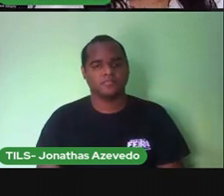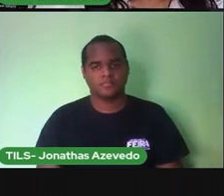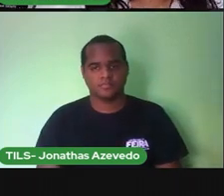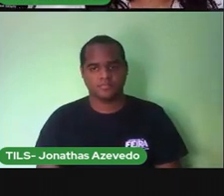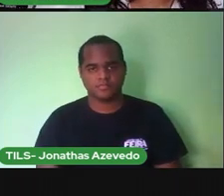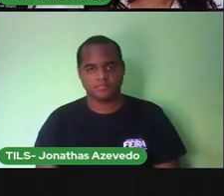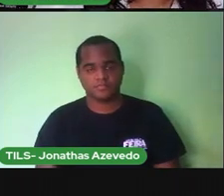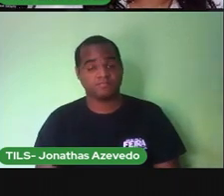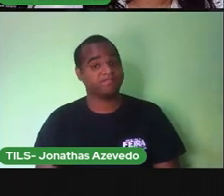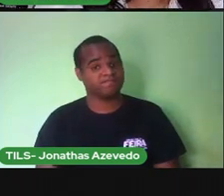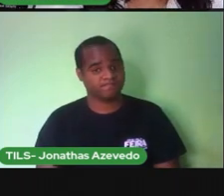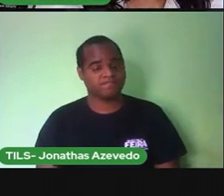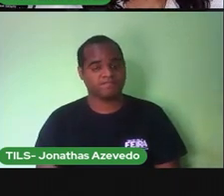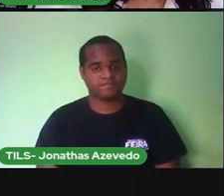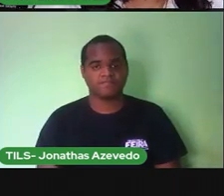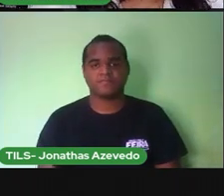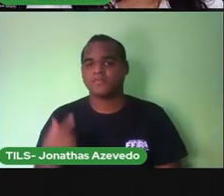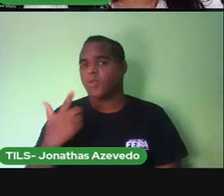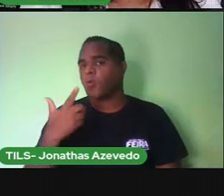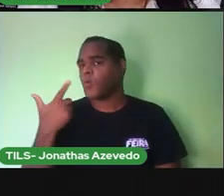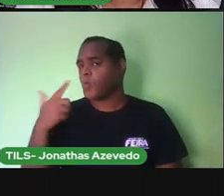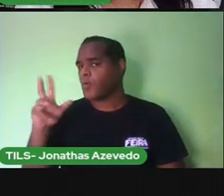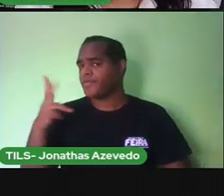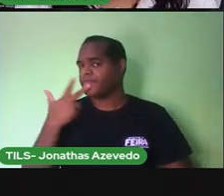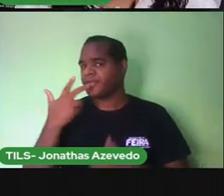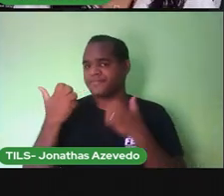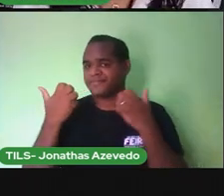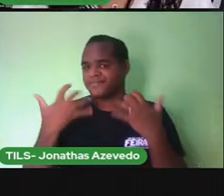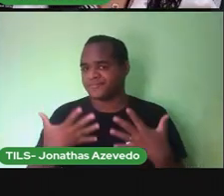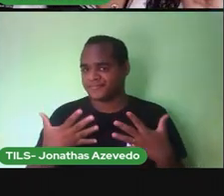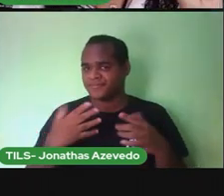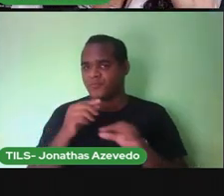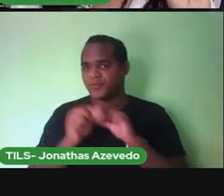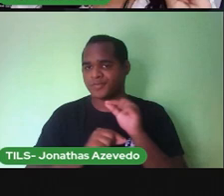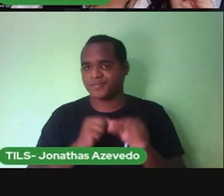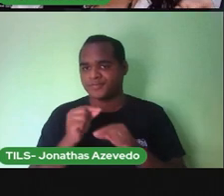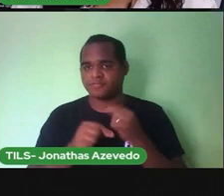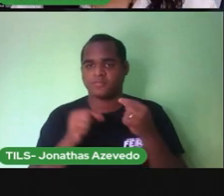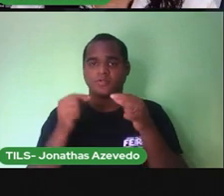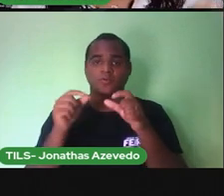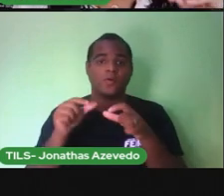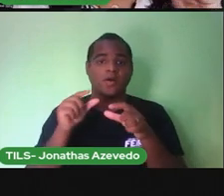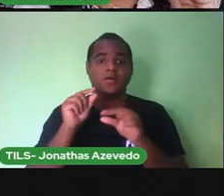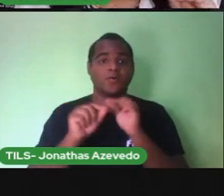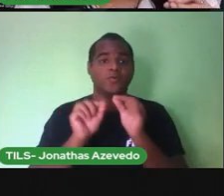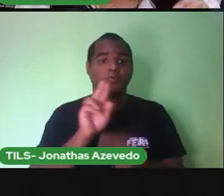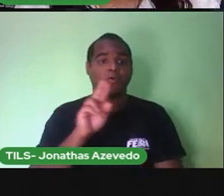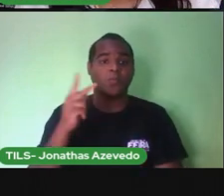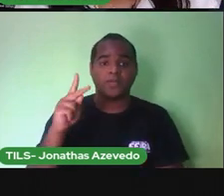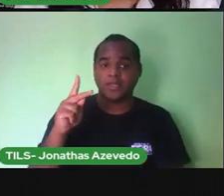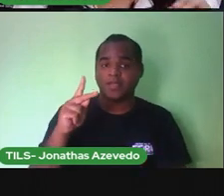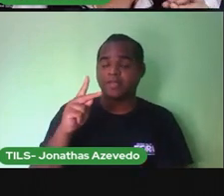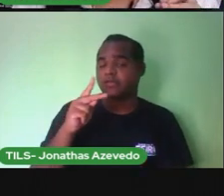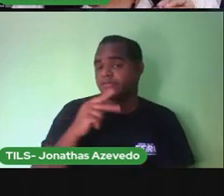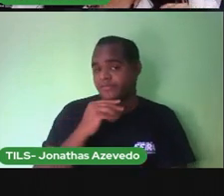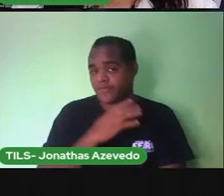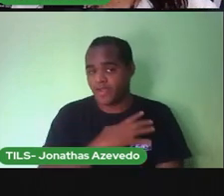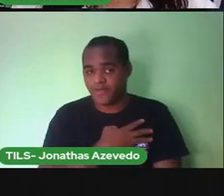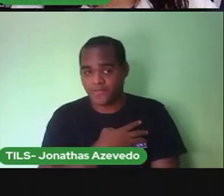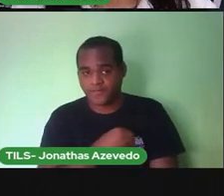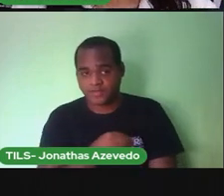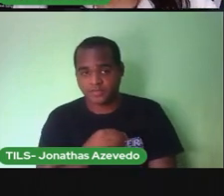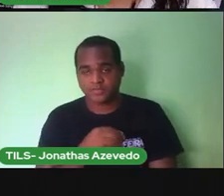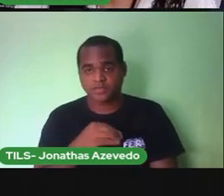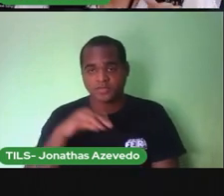Na outra parte, no verso da identidade, nós temos o nosso nome, a filiação, a